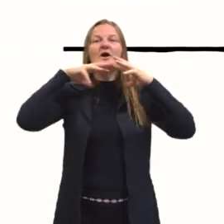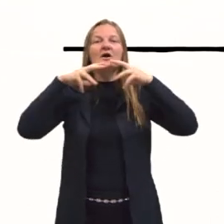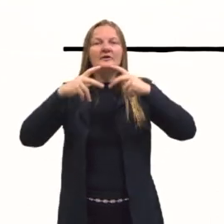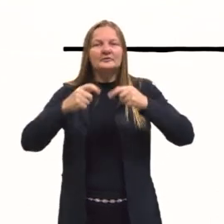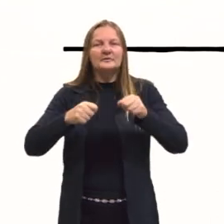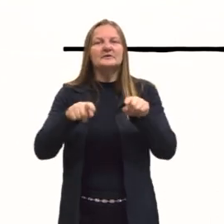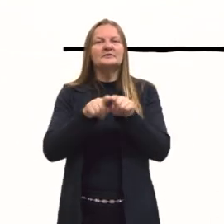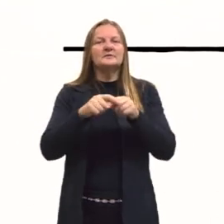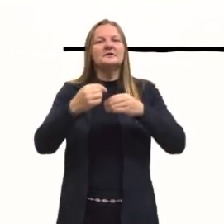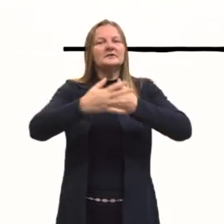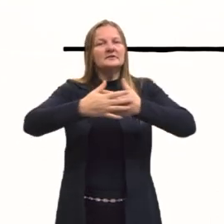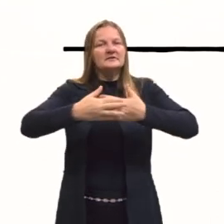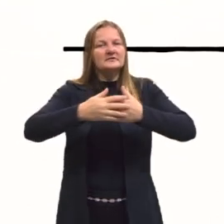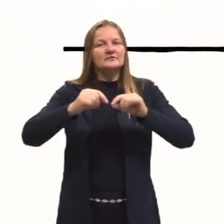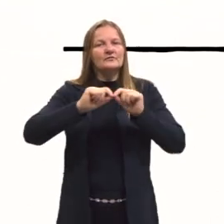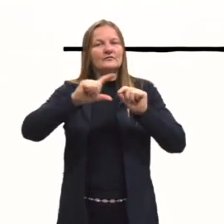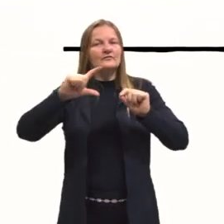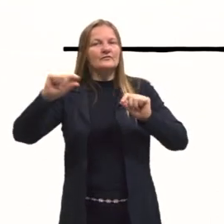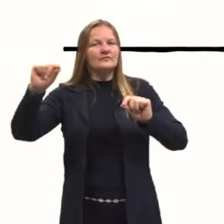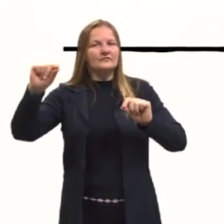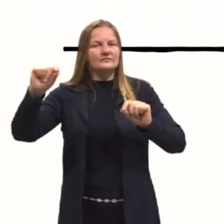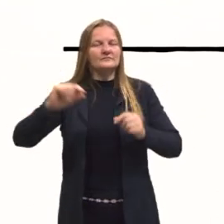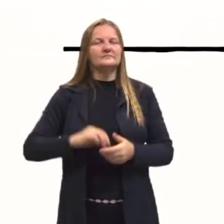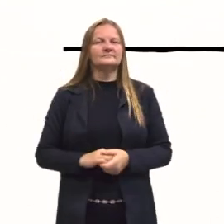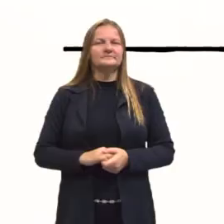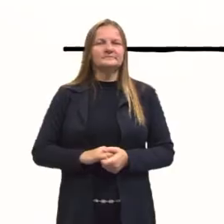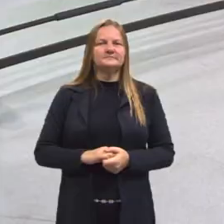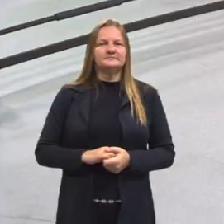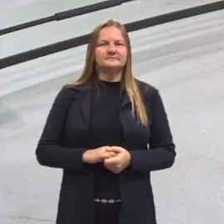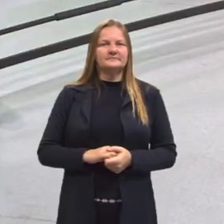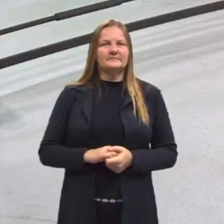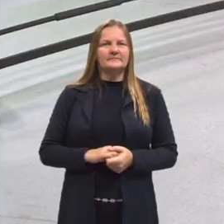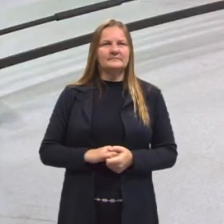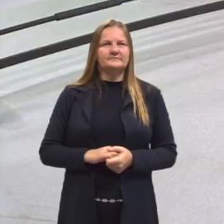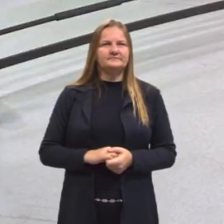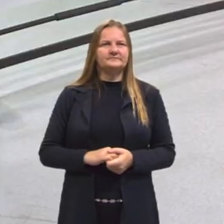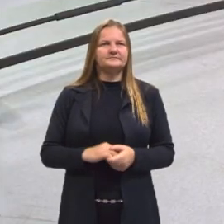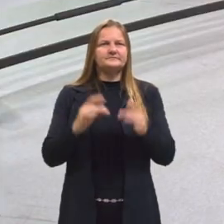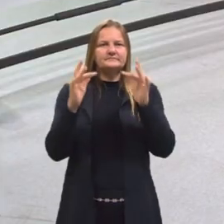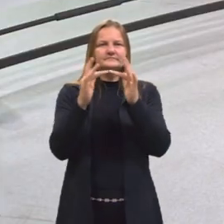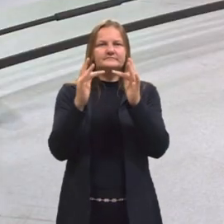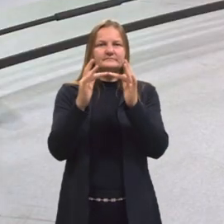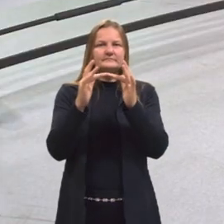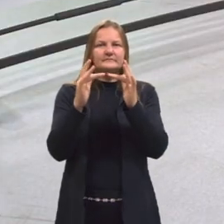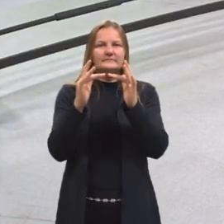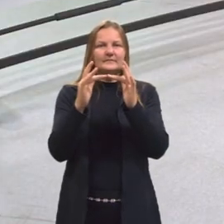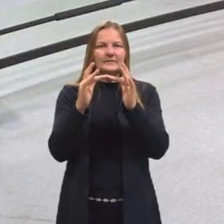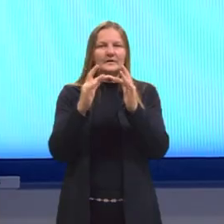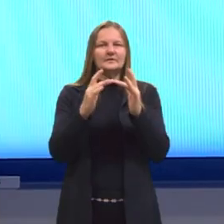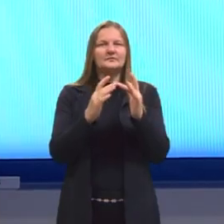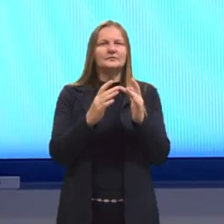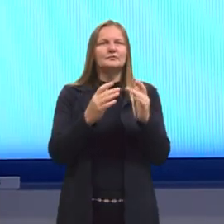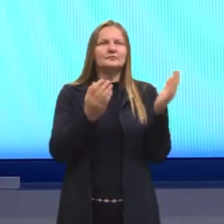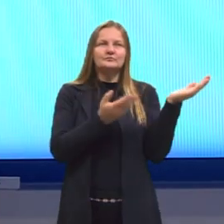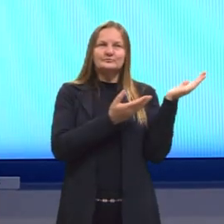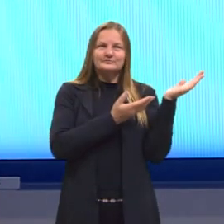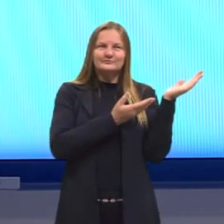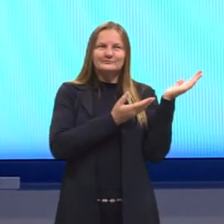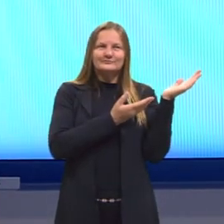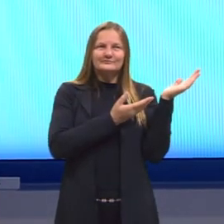pouquinho de tecido vegetal. Certo? Aqui está a minha rede social. Qualquer dúvida ou sugestão, crítica?